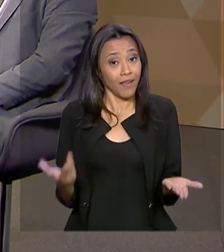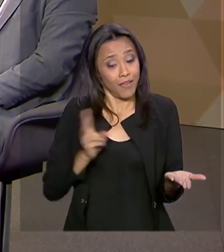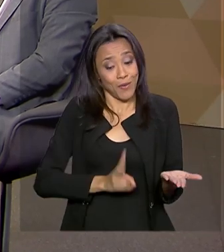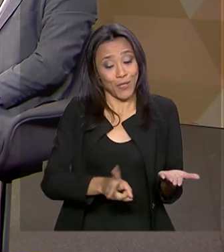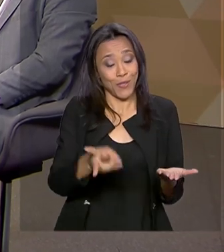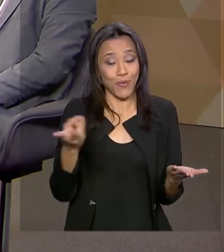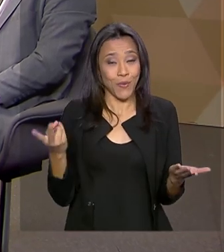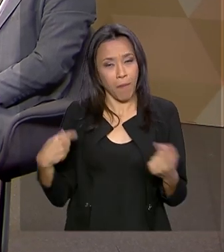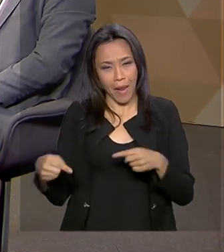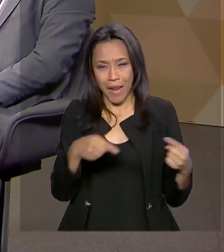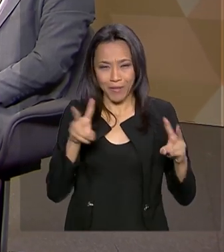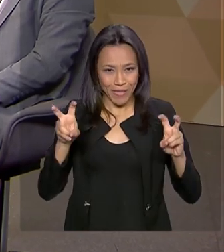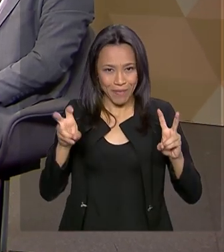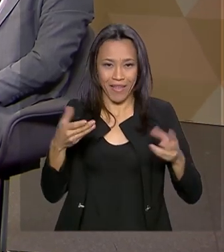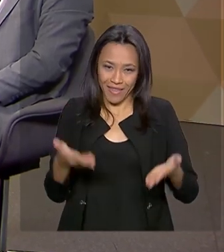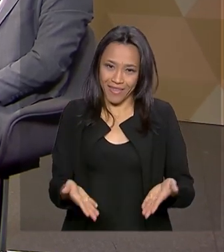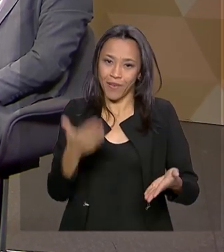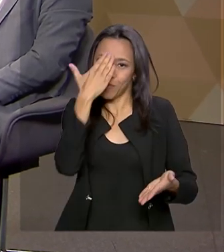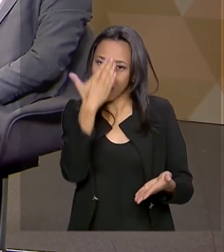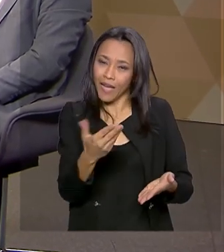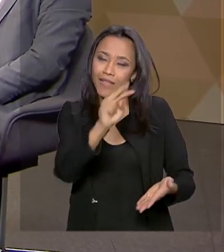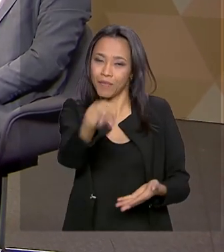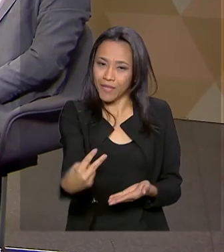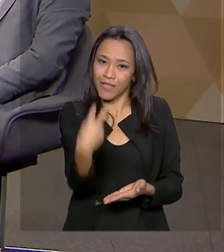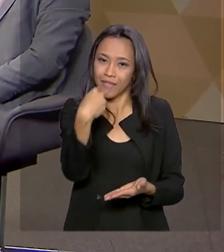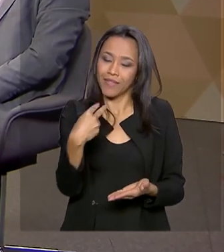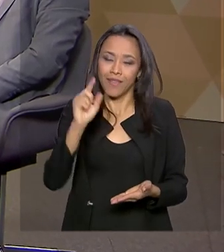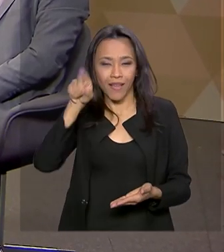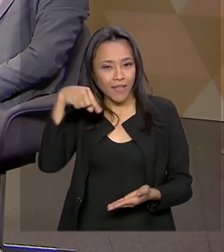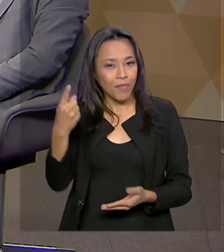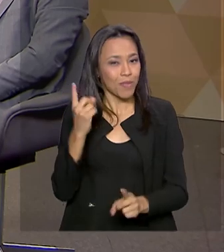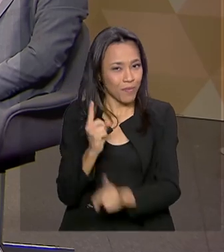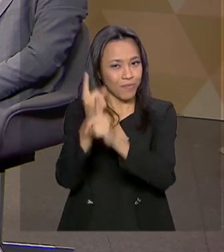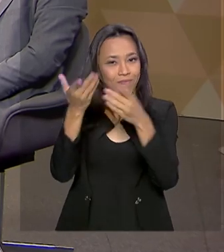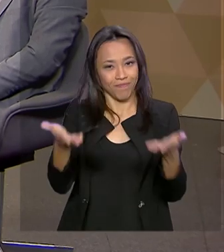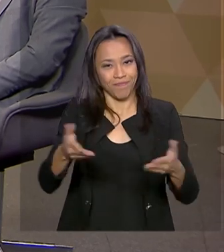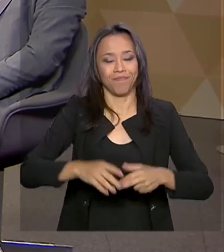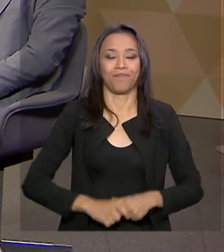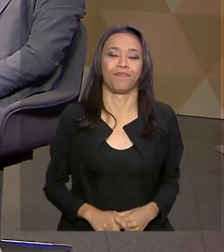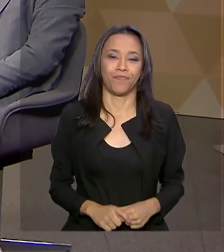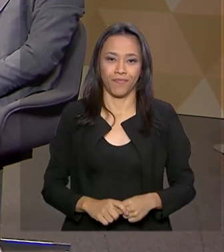continua em pauta aqui na TV Brasil. Obrigado pela companhia e até o próximo programa.